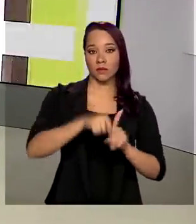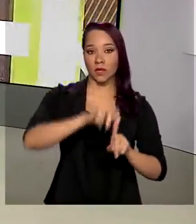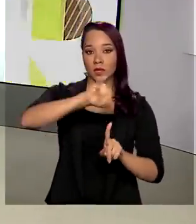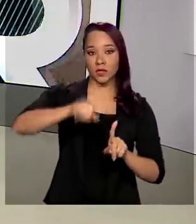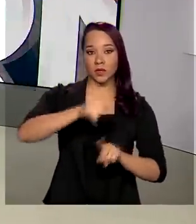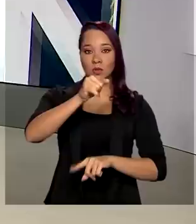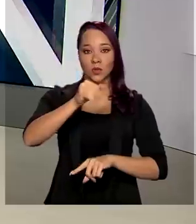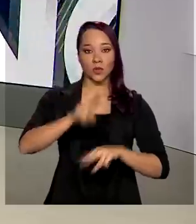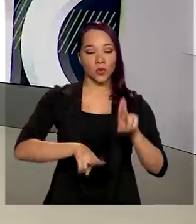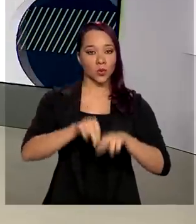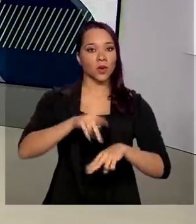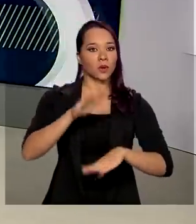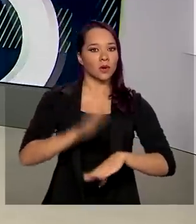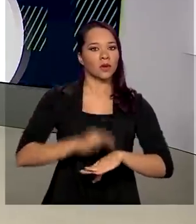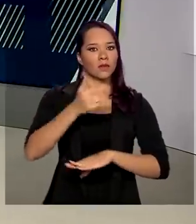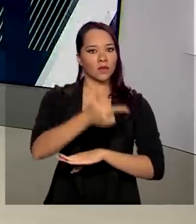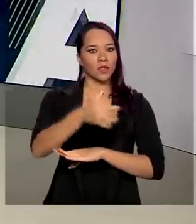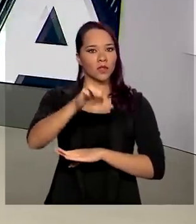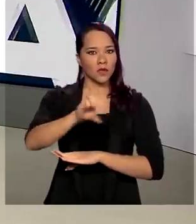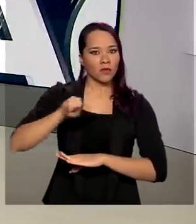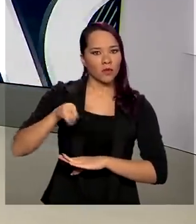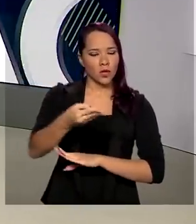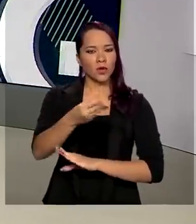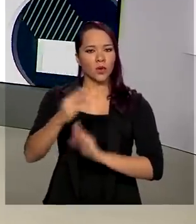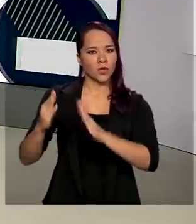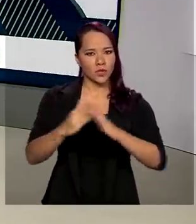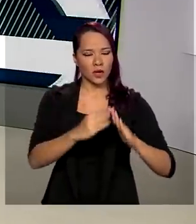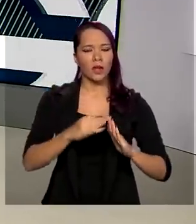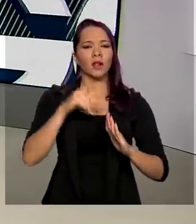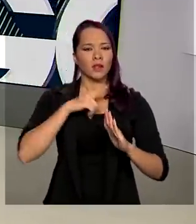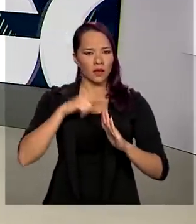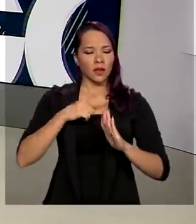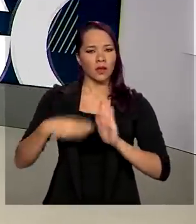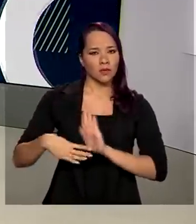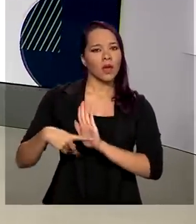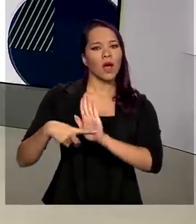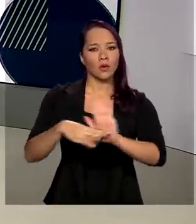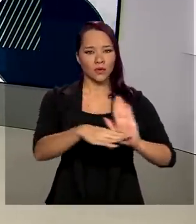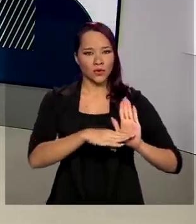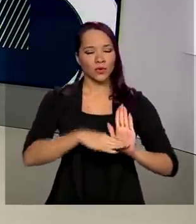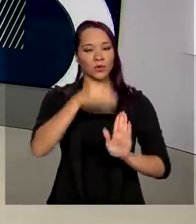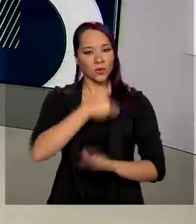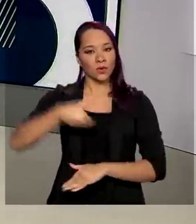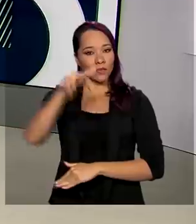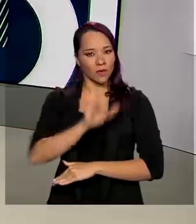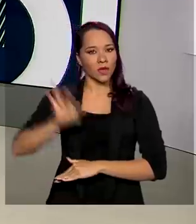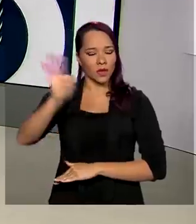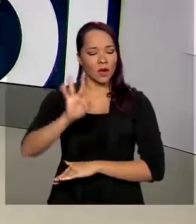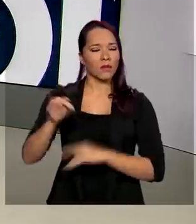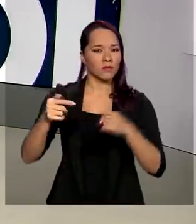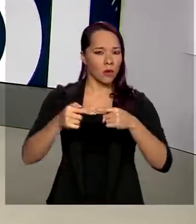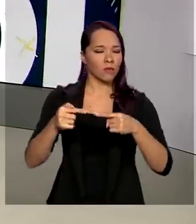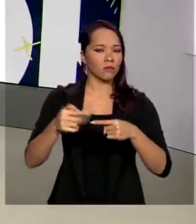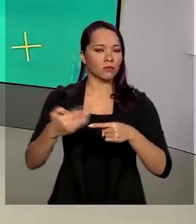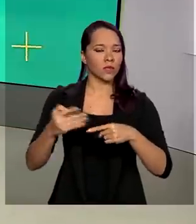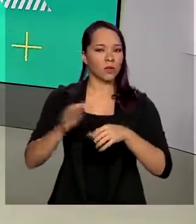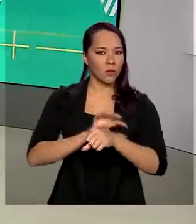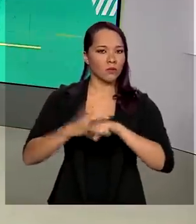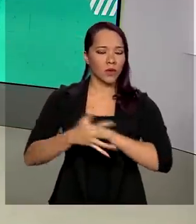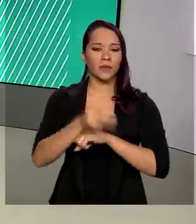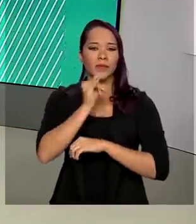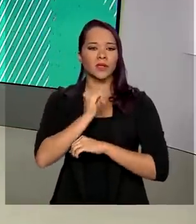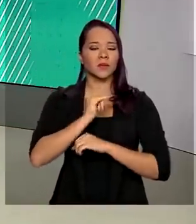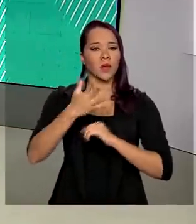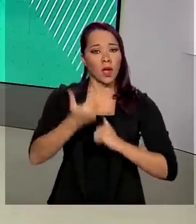de 29 milhões de domicílios receberam do governo federal algum auxílio relacionado à pandemia, como o auxílio